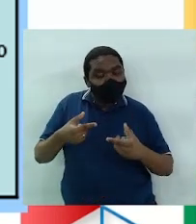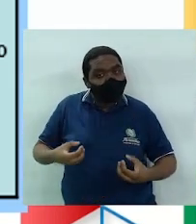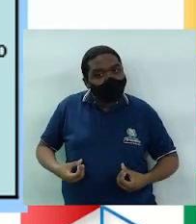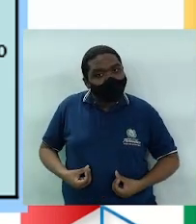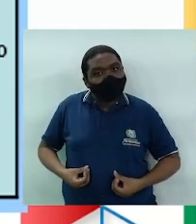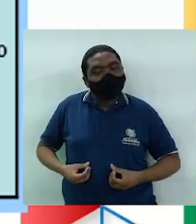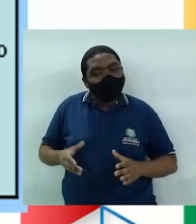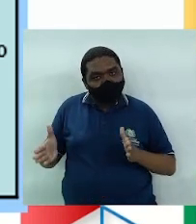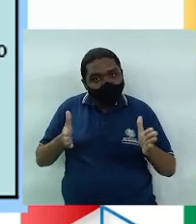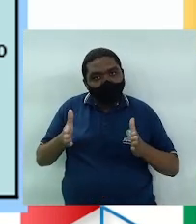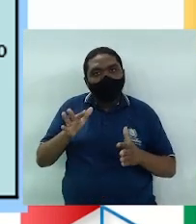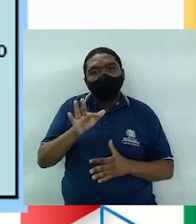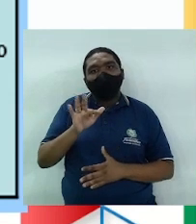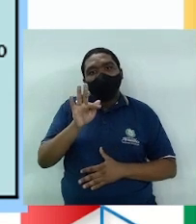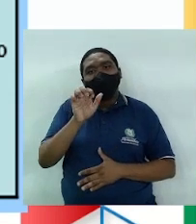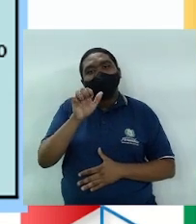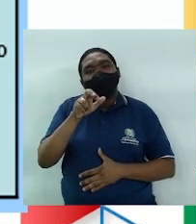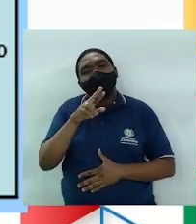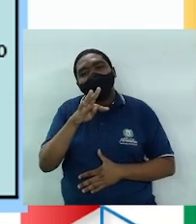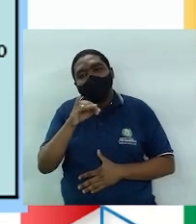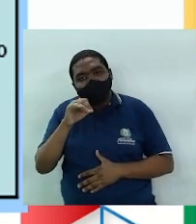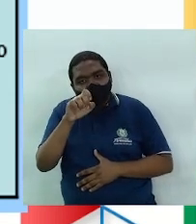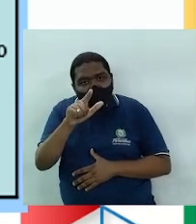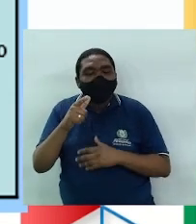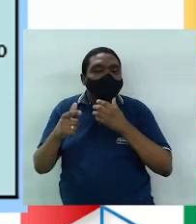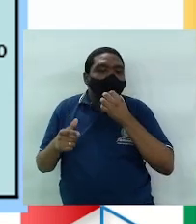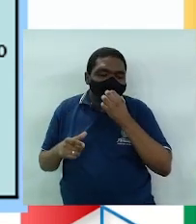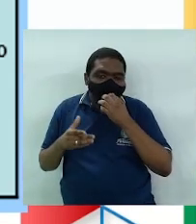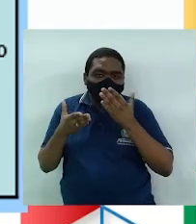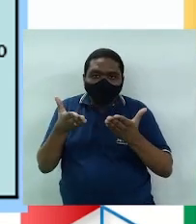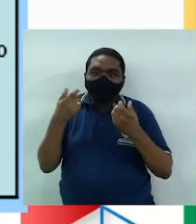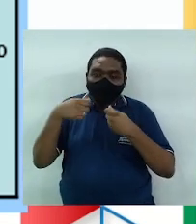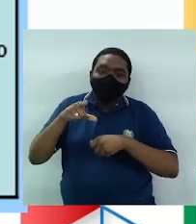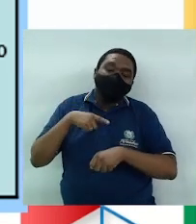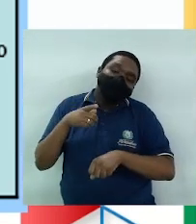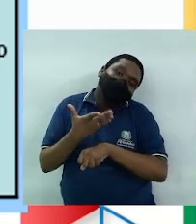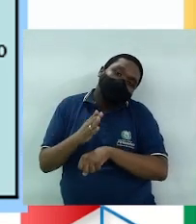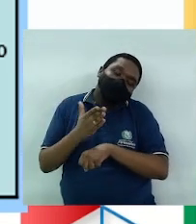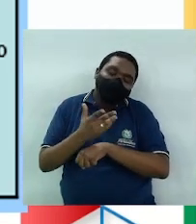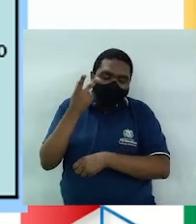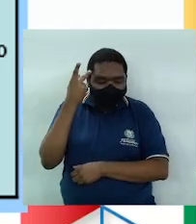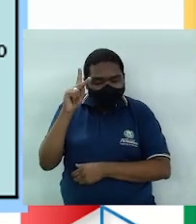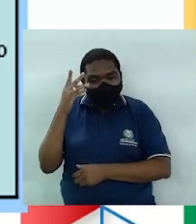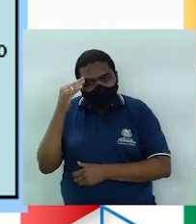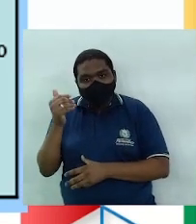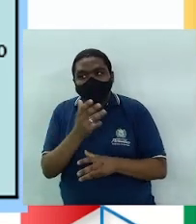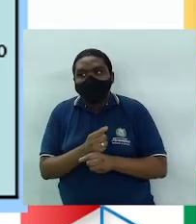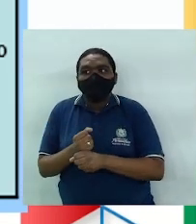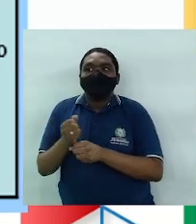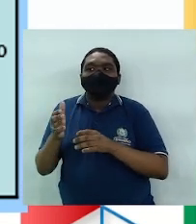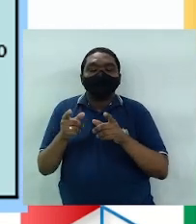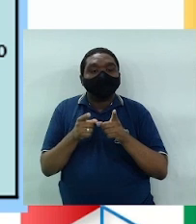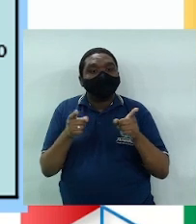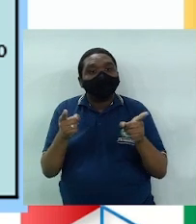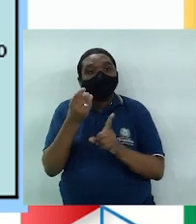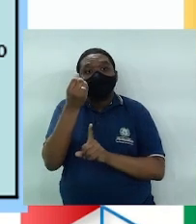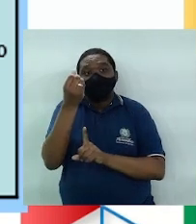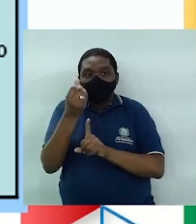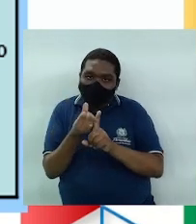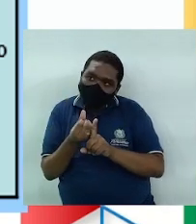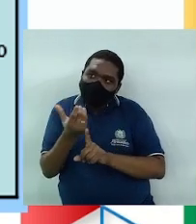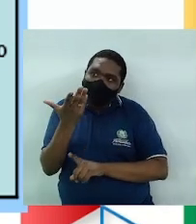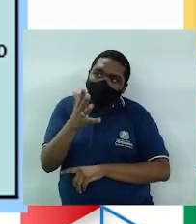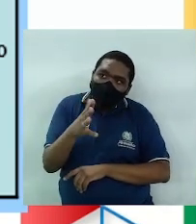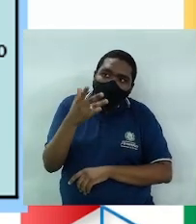e o período fértil. Este método necessita da prática para o cálculo do período fértil no mínimo de seis meses,